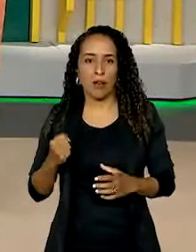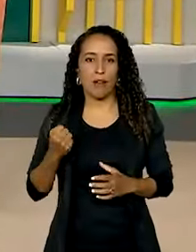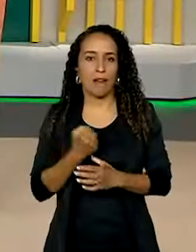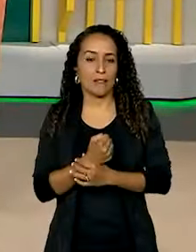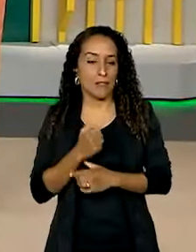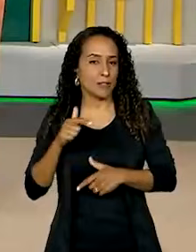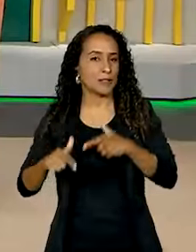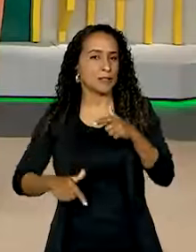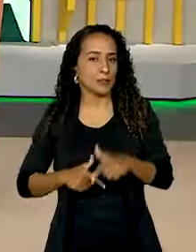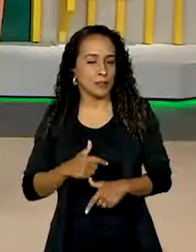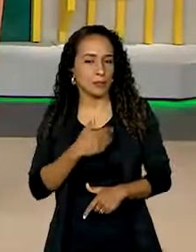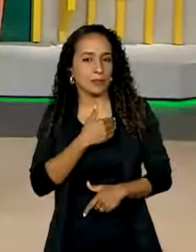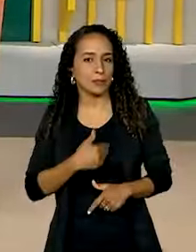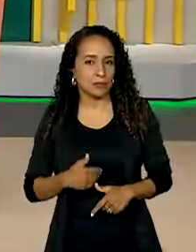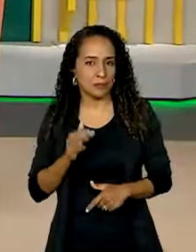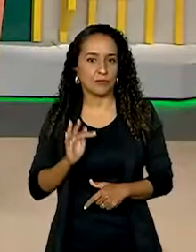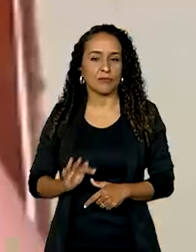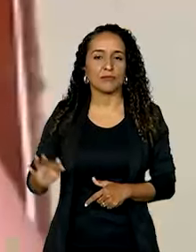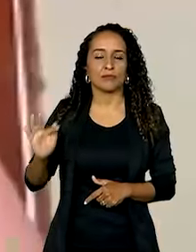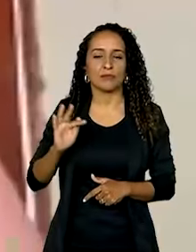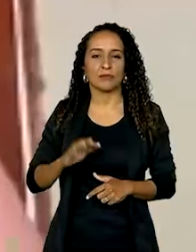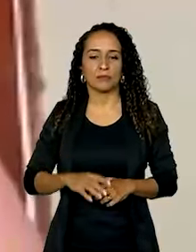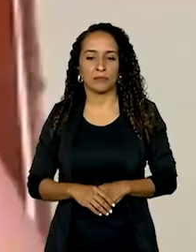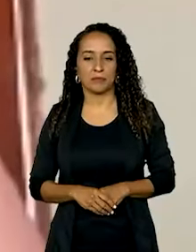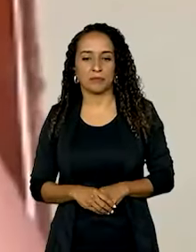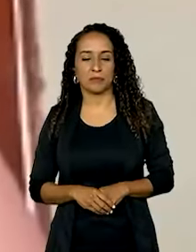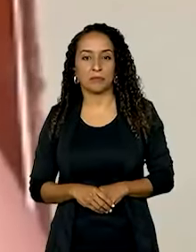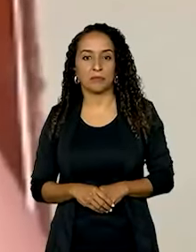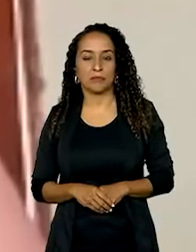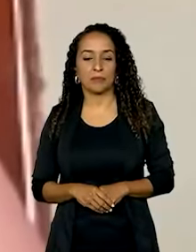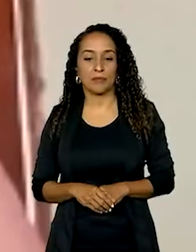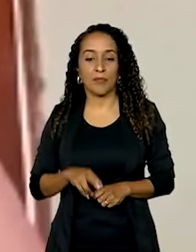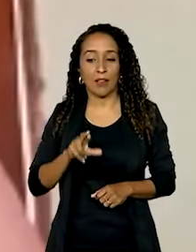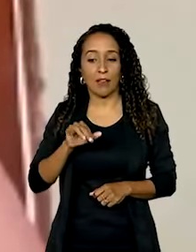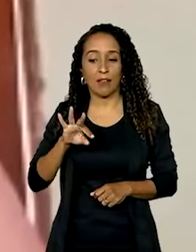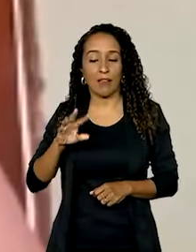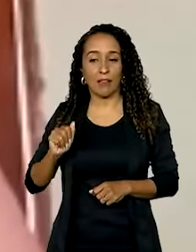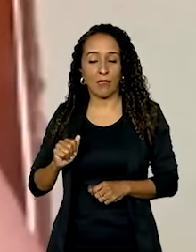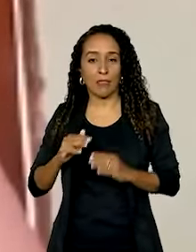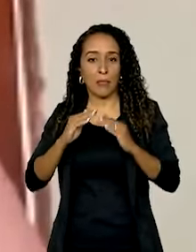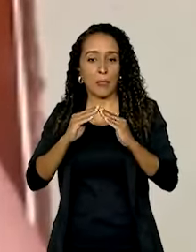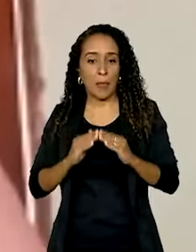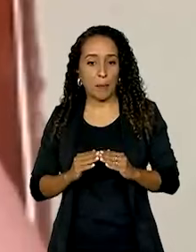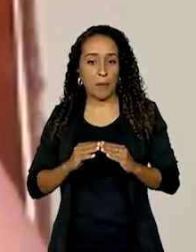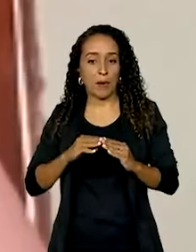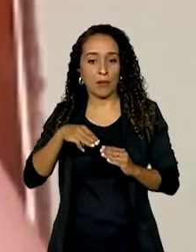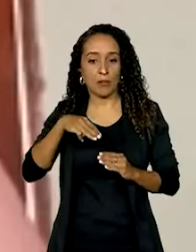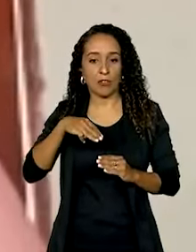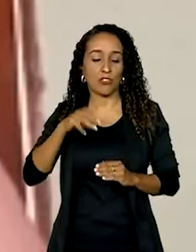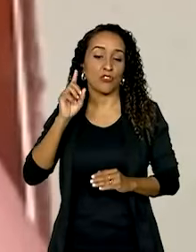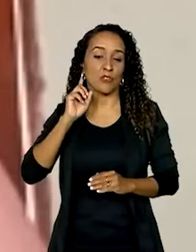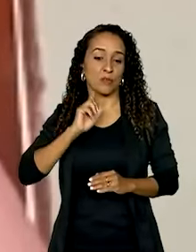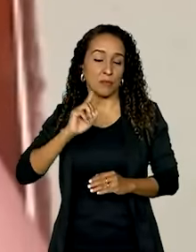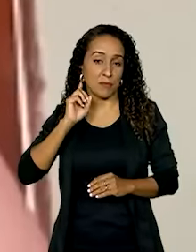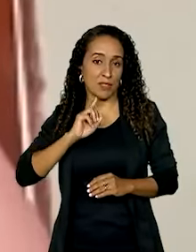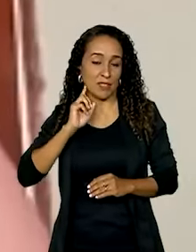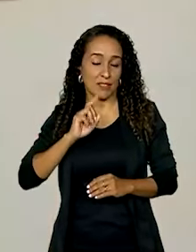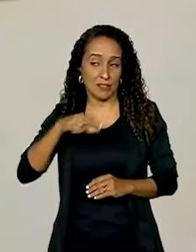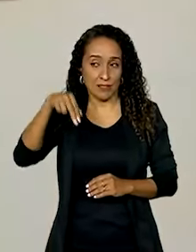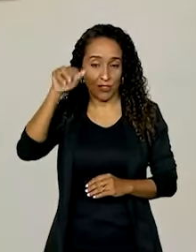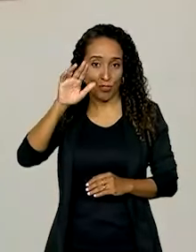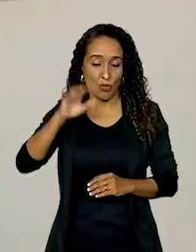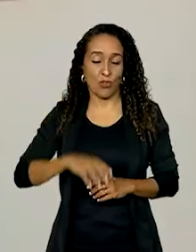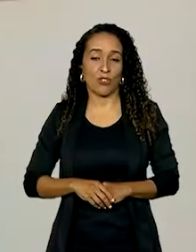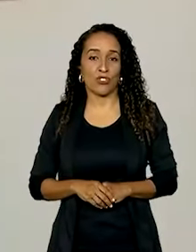aí um emprego no Serviço Público Federal. Rita de Cássia mora em Montes Claros, norte de Minas Gerais,